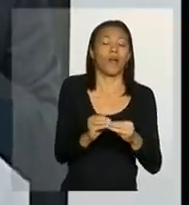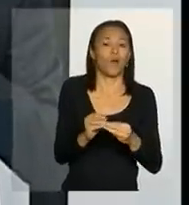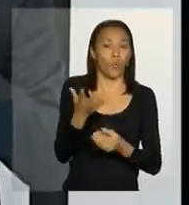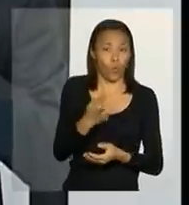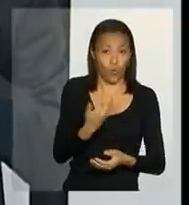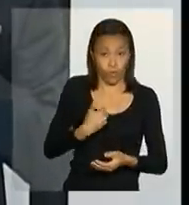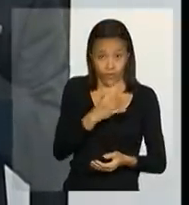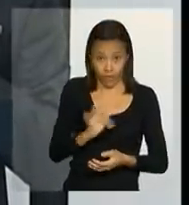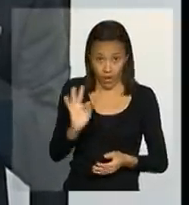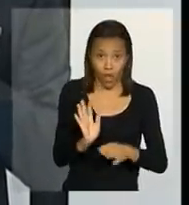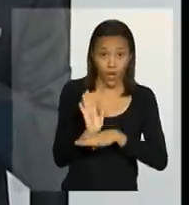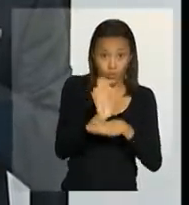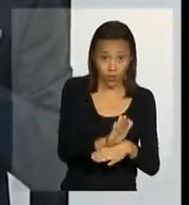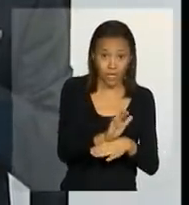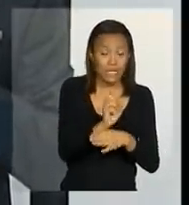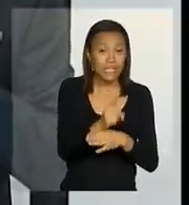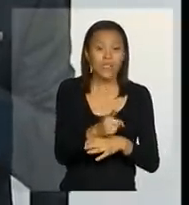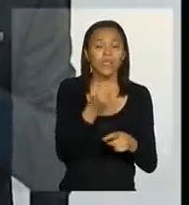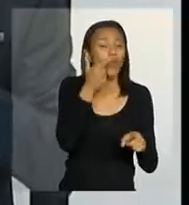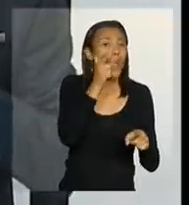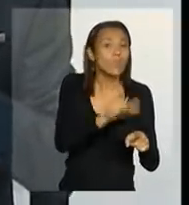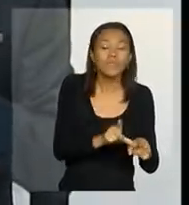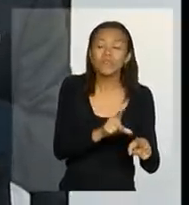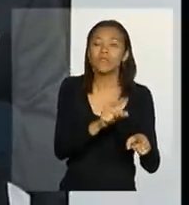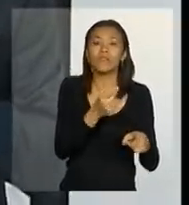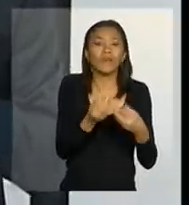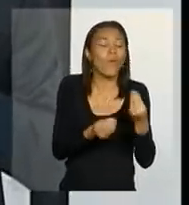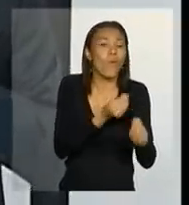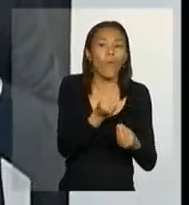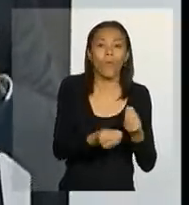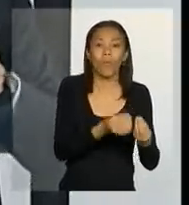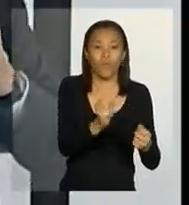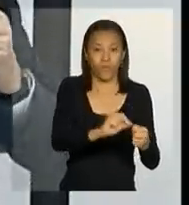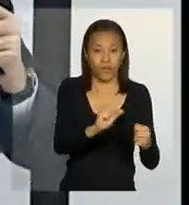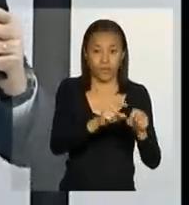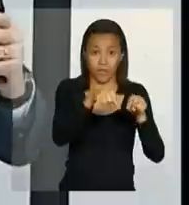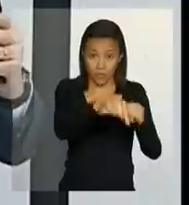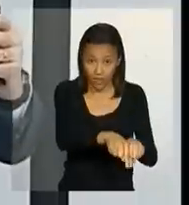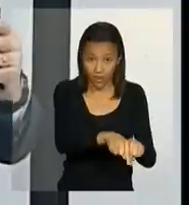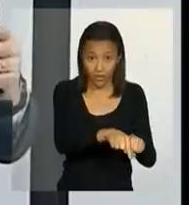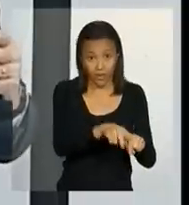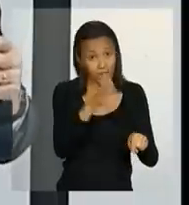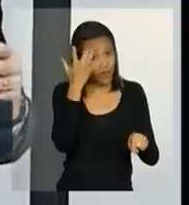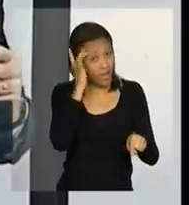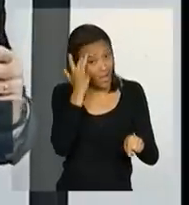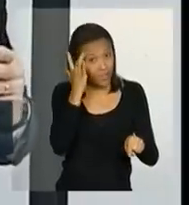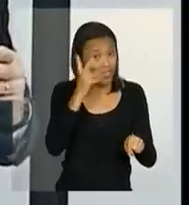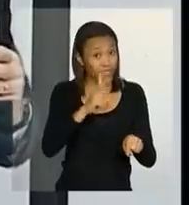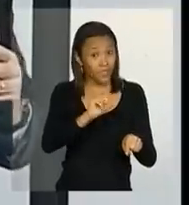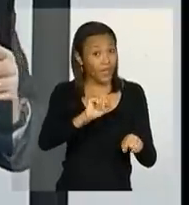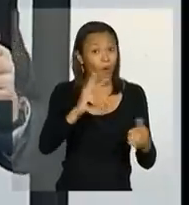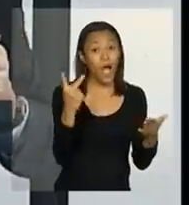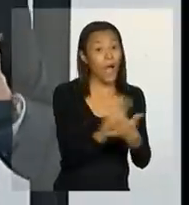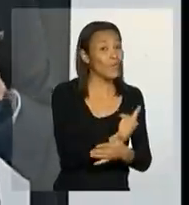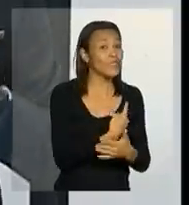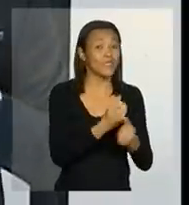ele, se ele não tiver condições de como aplicar isso, ele acha que no seu quintal não vai ter o desastre.